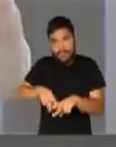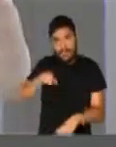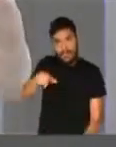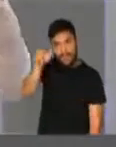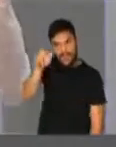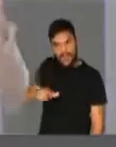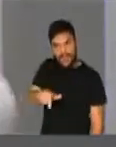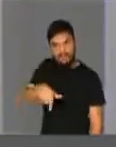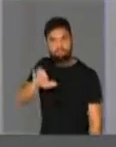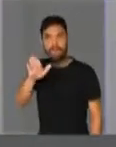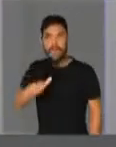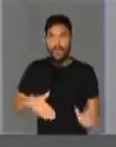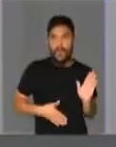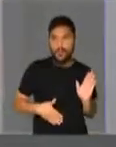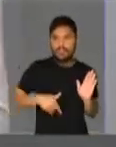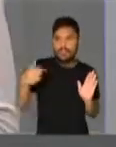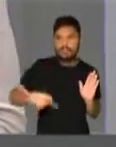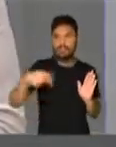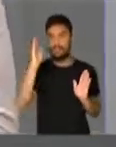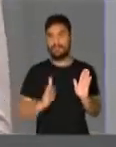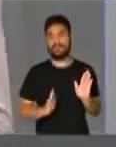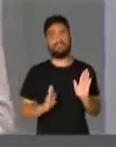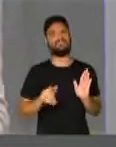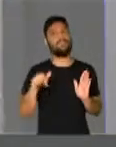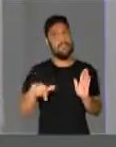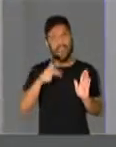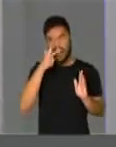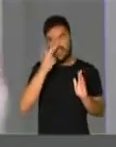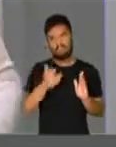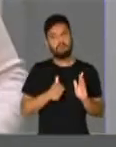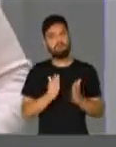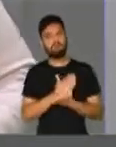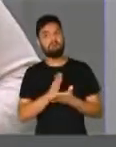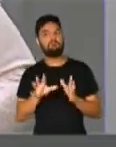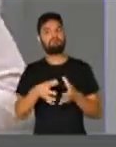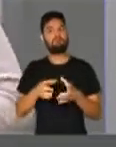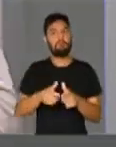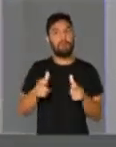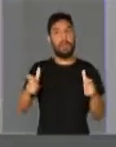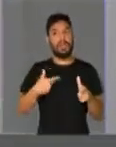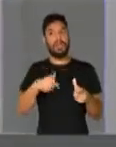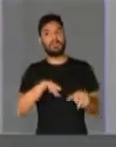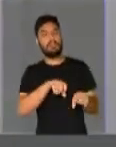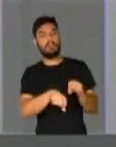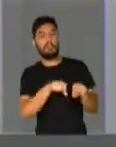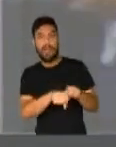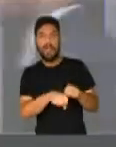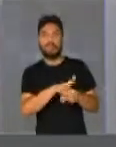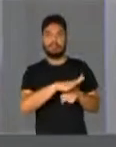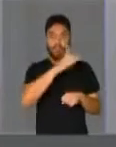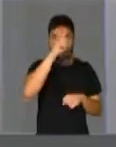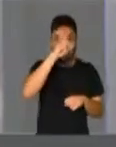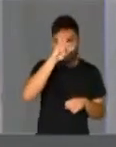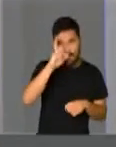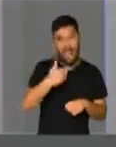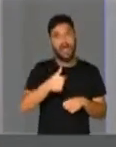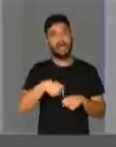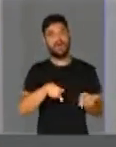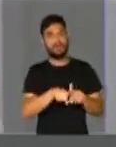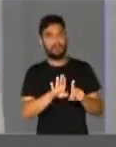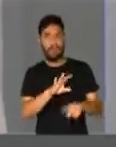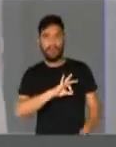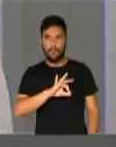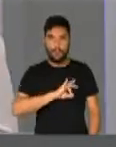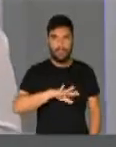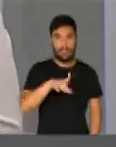maiores bandidos desse país, um dos maiores responsáveis pelas mortes nas filas dos hospitais, pelas mortes dos